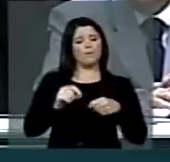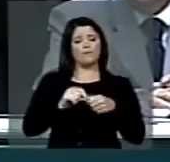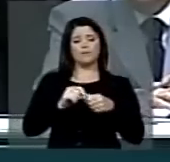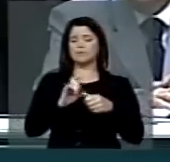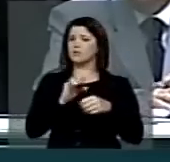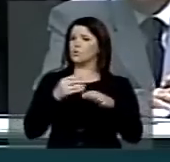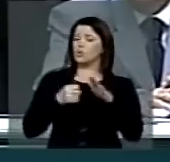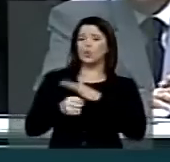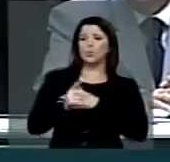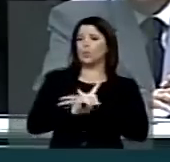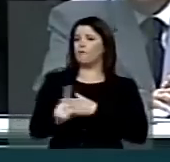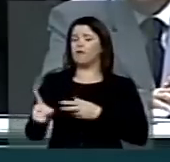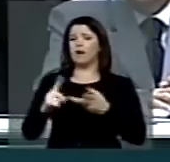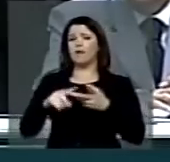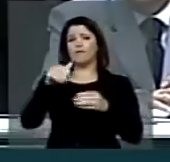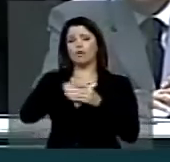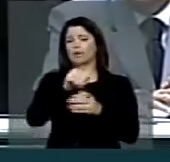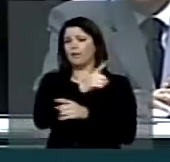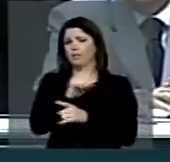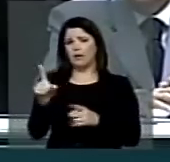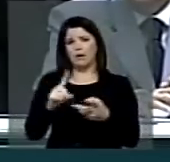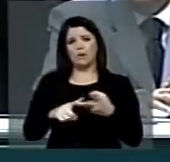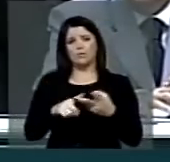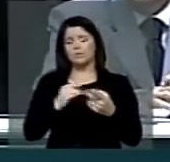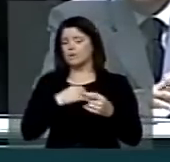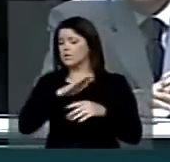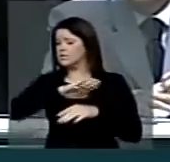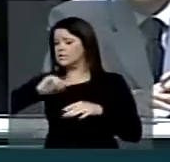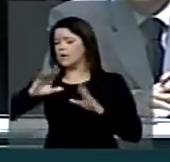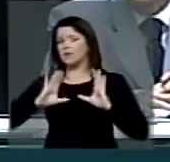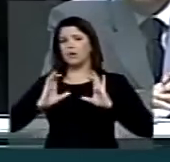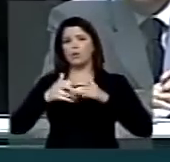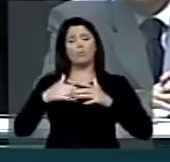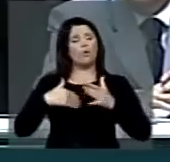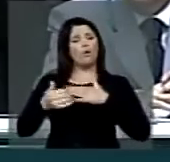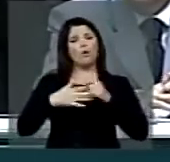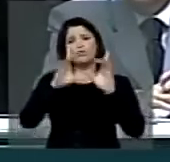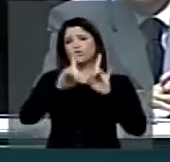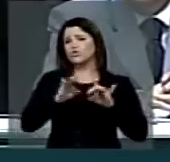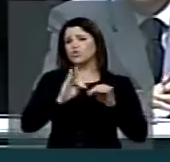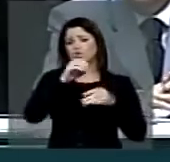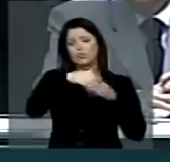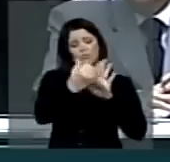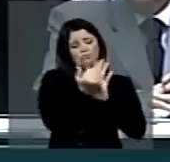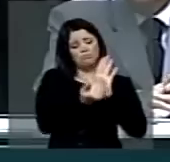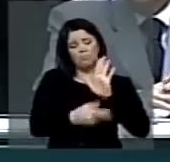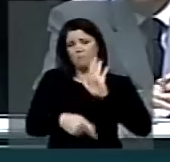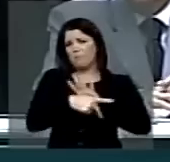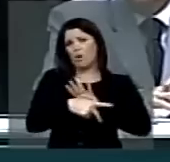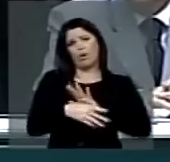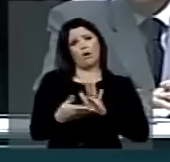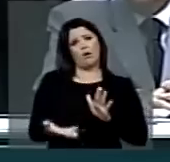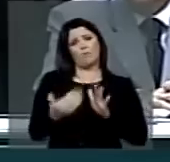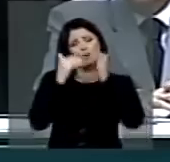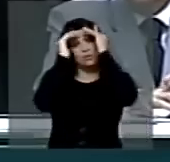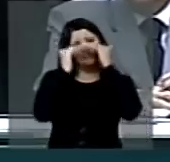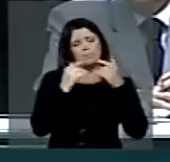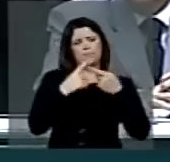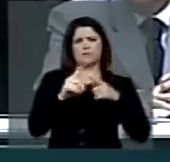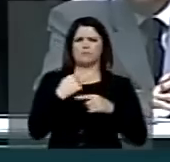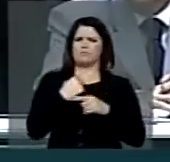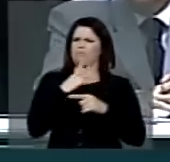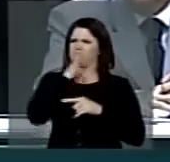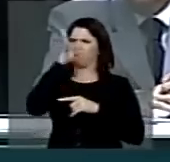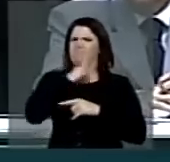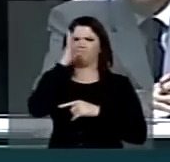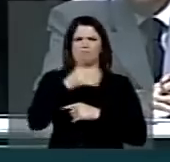comparecer, votar não, se retirar de comissão. Qualquer direito está na ordem democrática e respeitosa. Agora, tem que